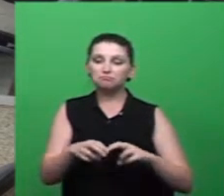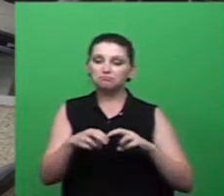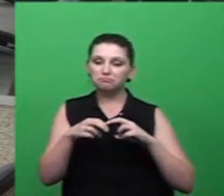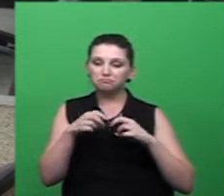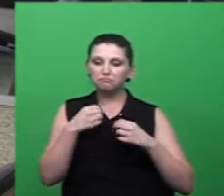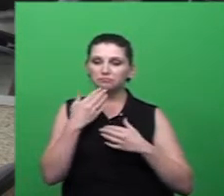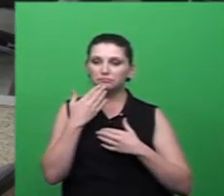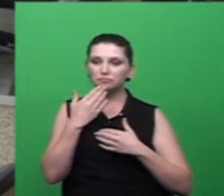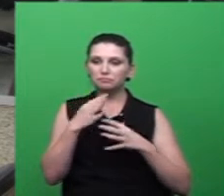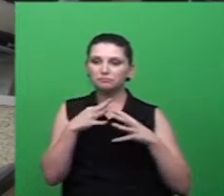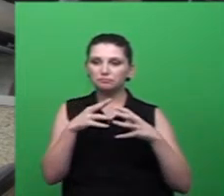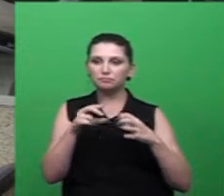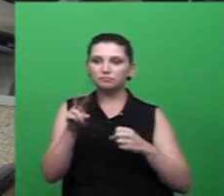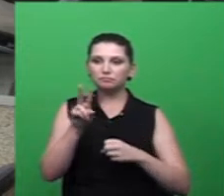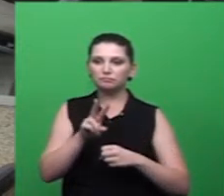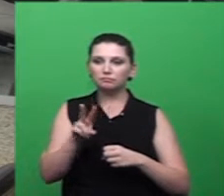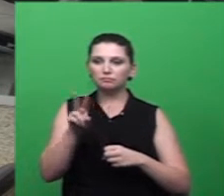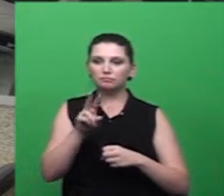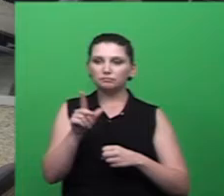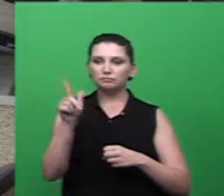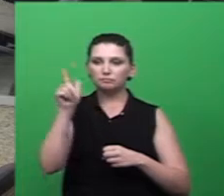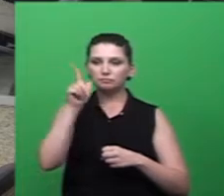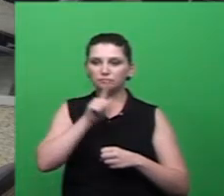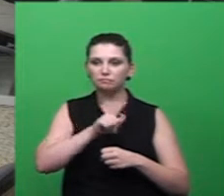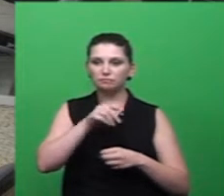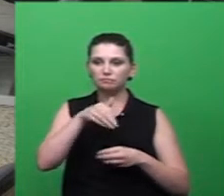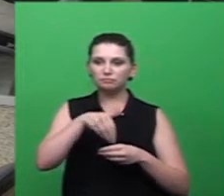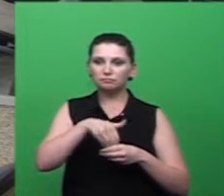aos novos vereadores para que aprovem,